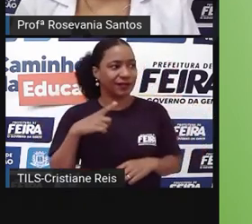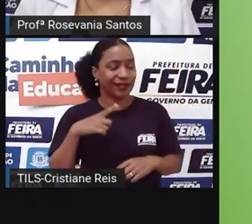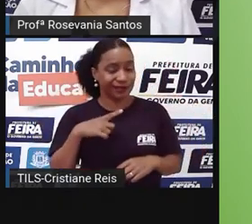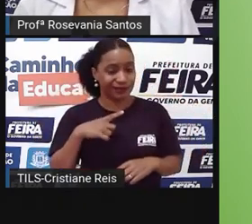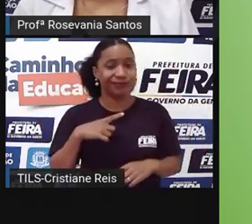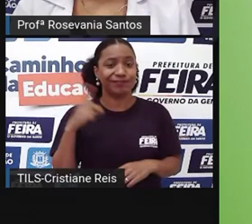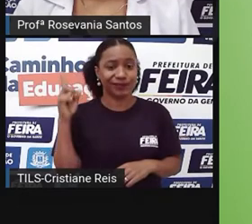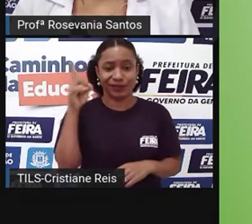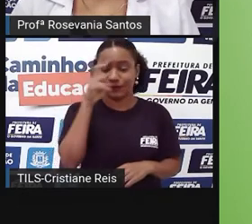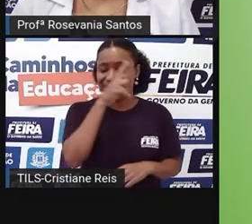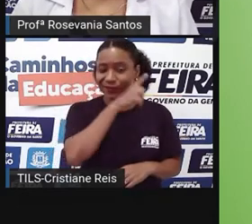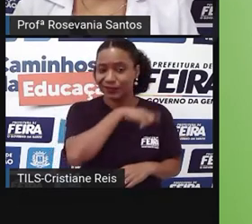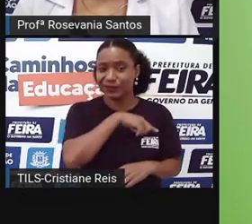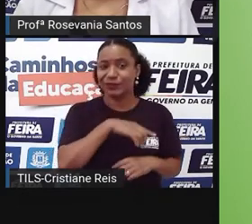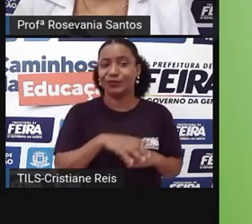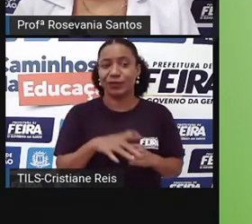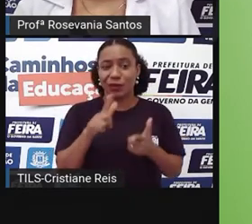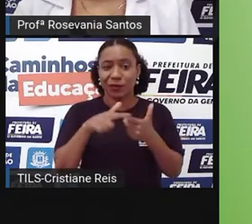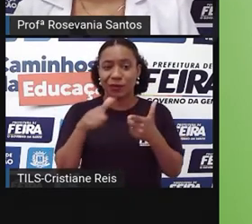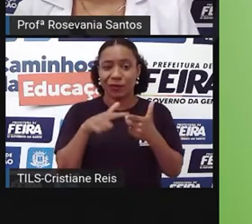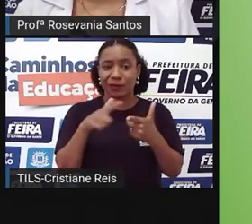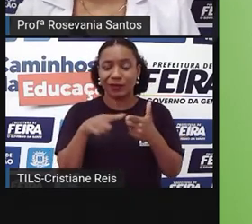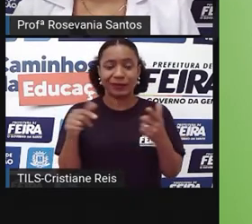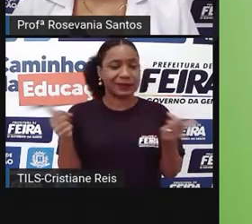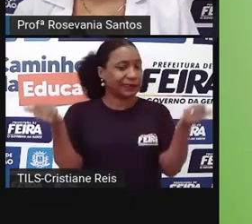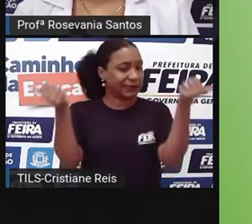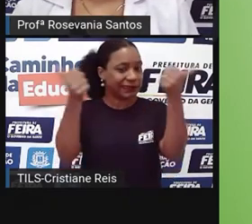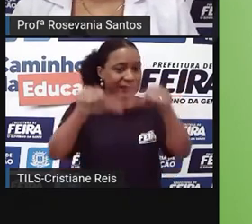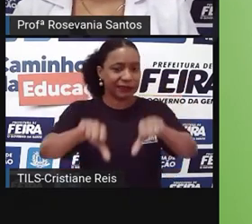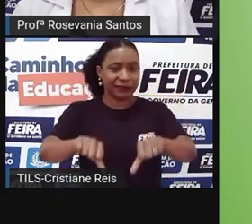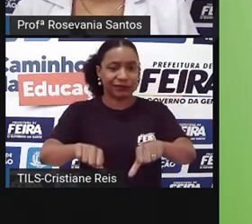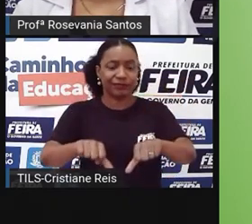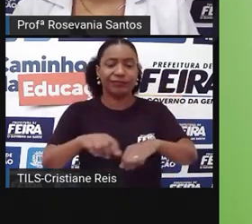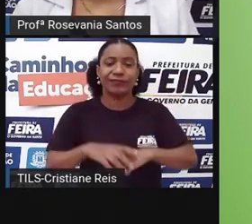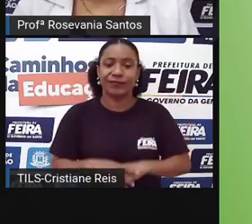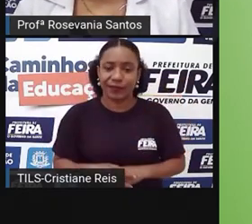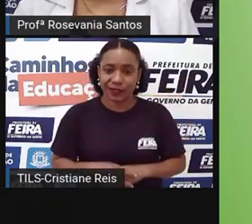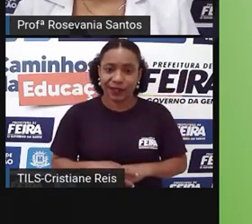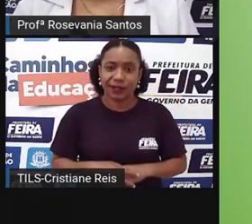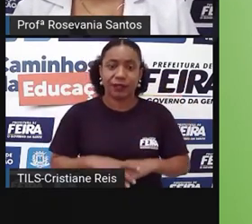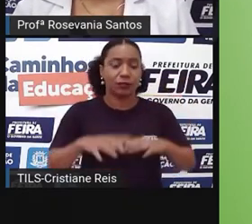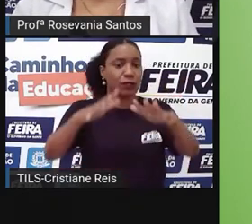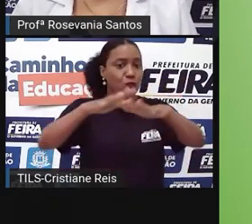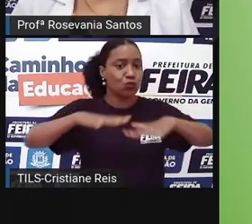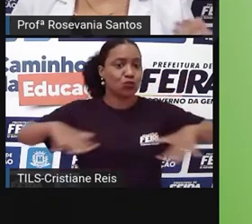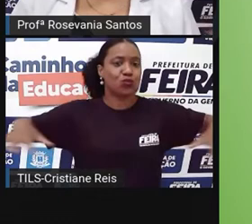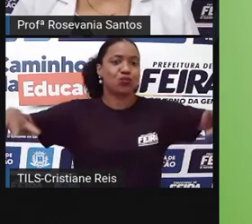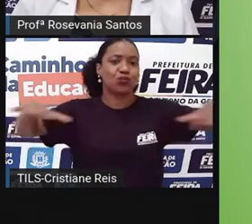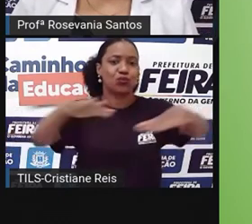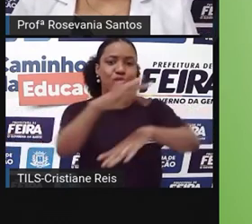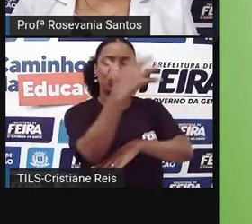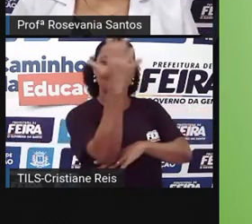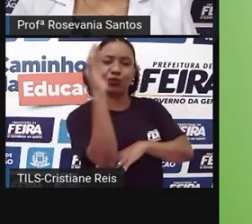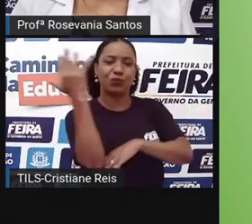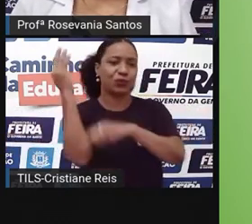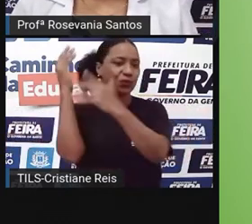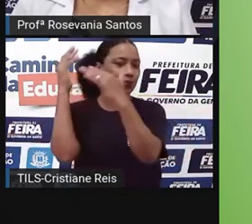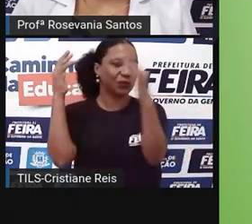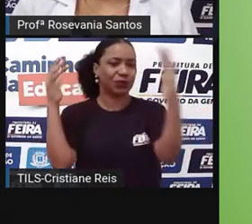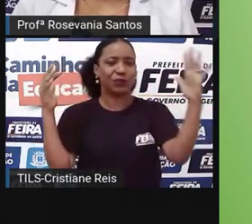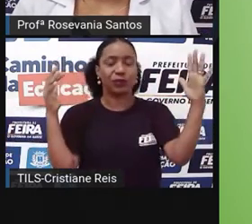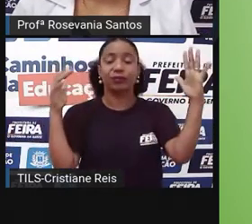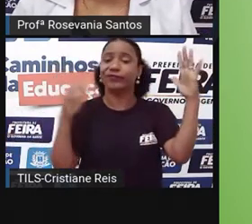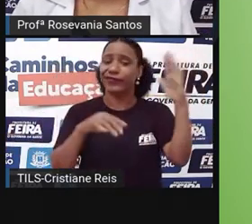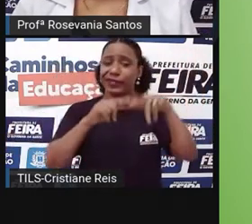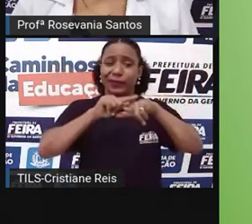irreversível e alterar o perfil da floresta, ou seja, vou deixar de ter uma área de floresta e vou passar a ter uma